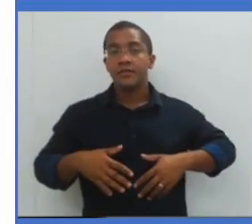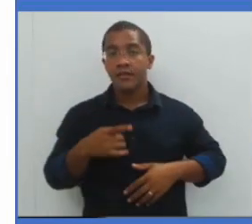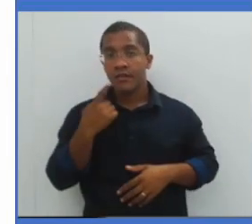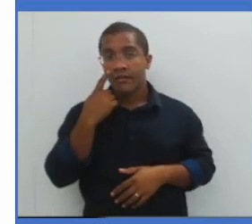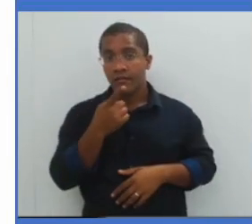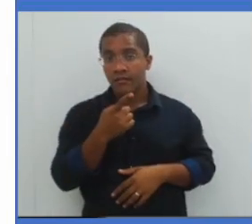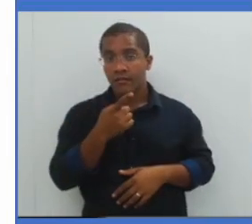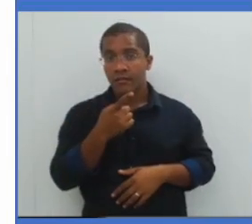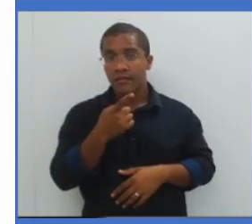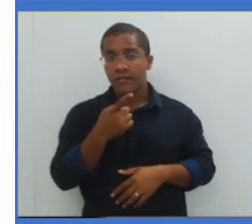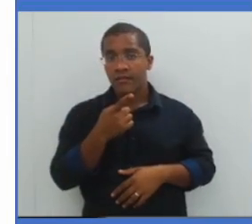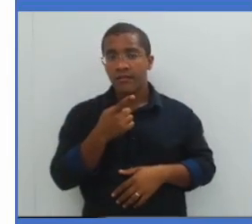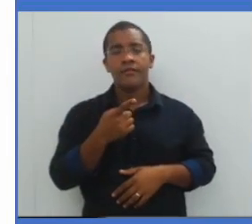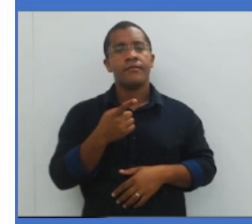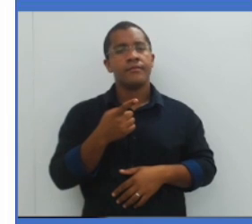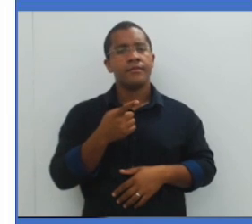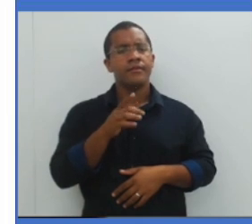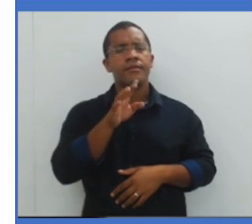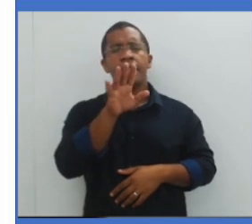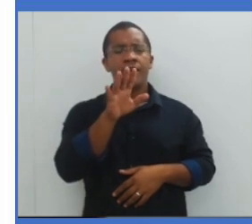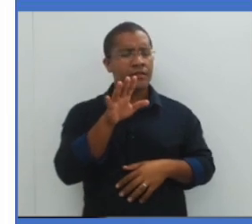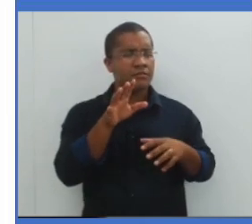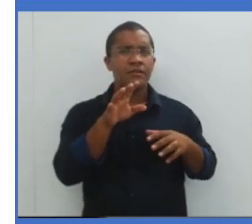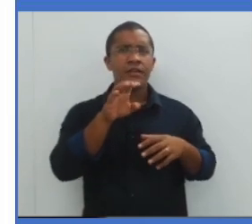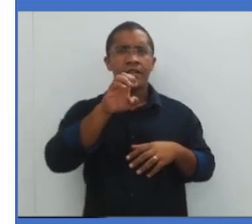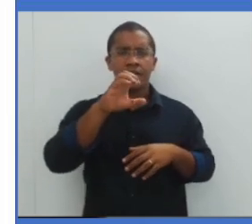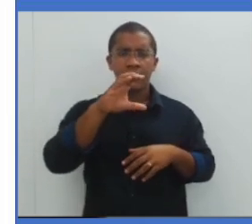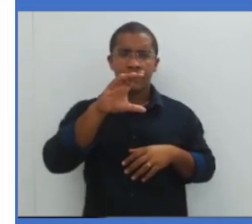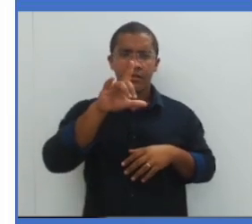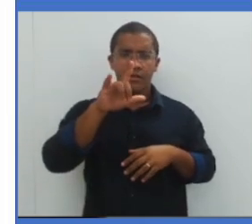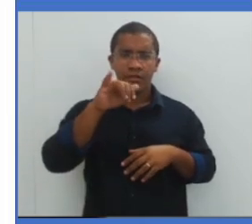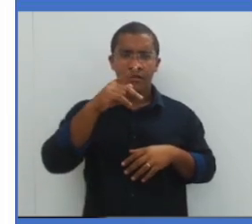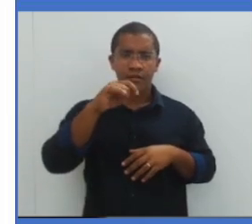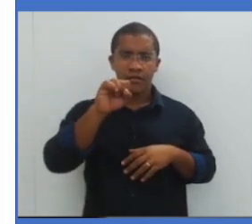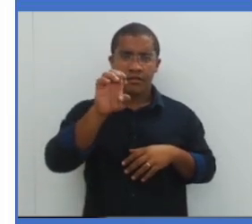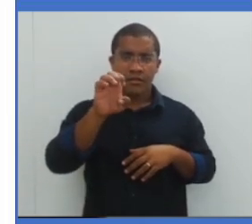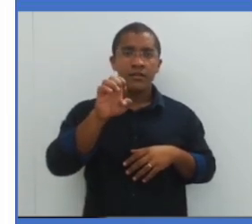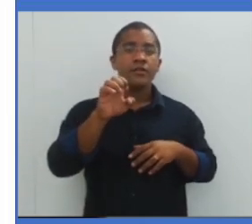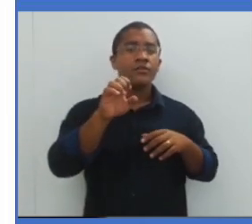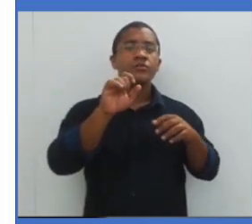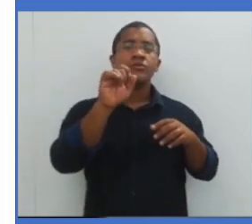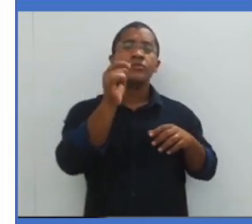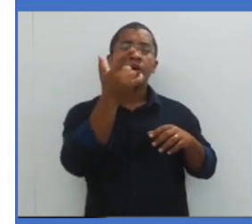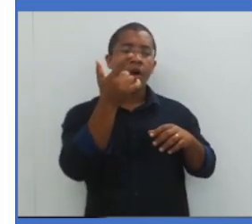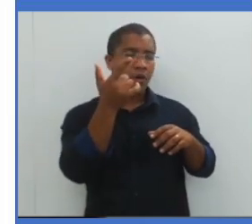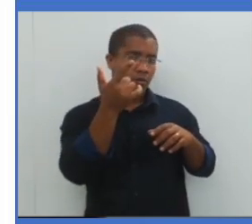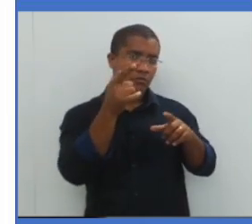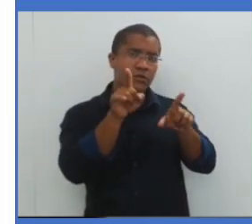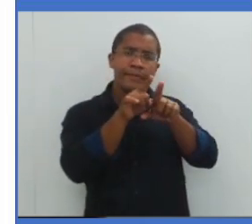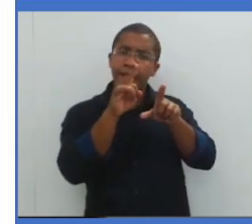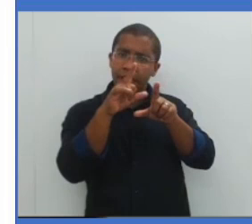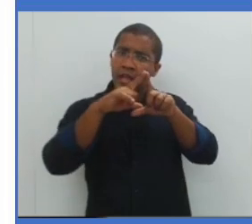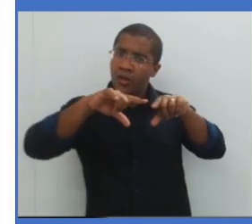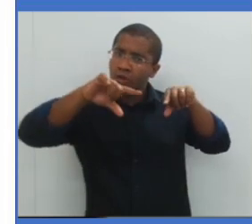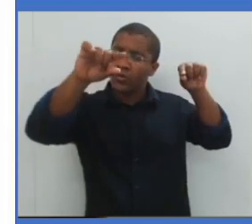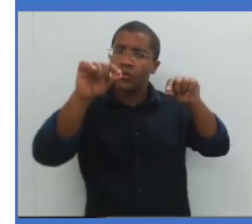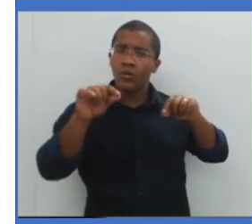Dantas gosta. Os eclipses do Sol e da Lua